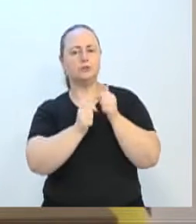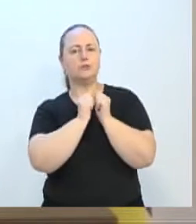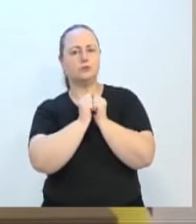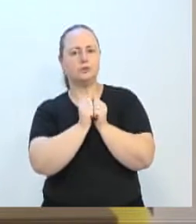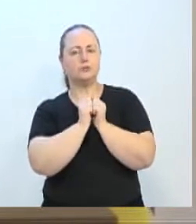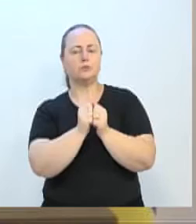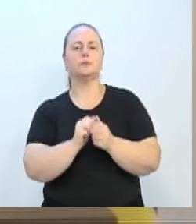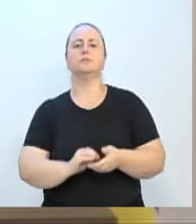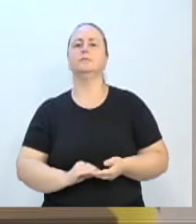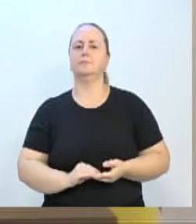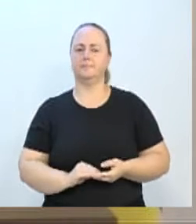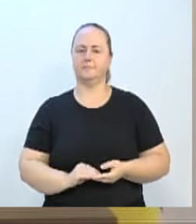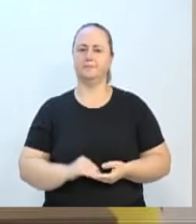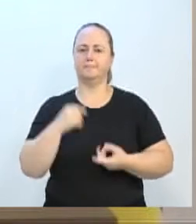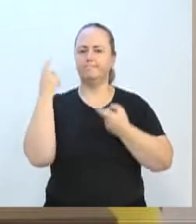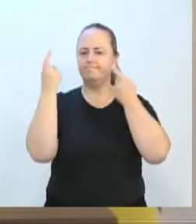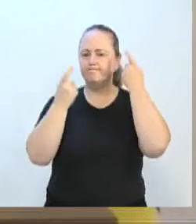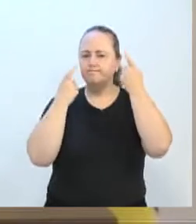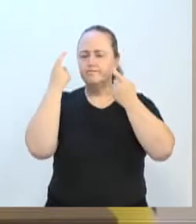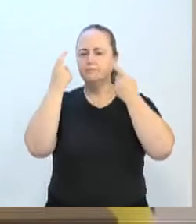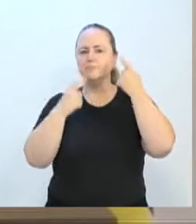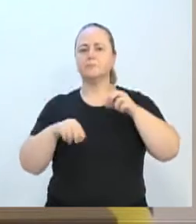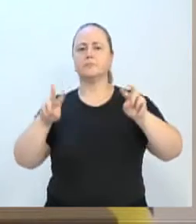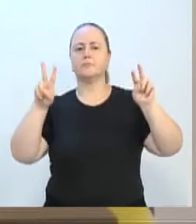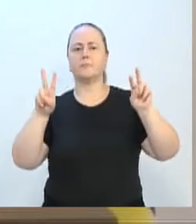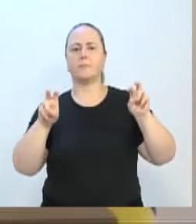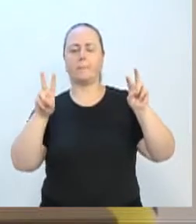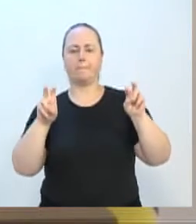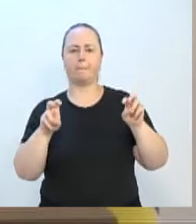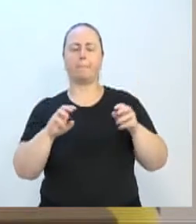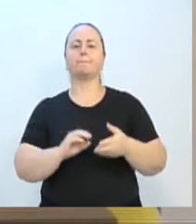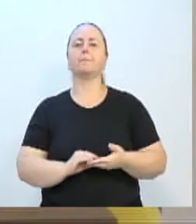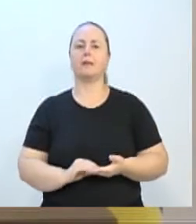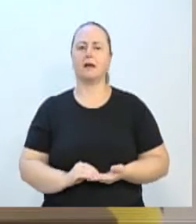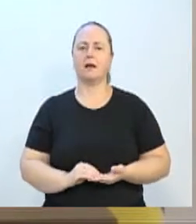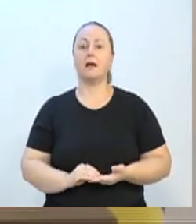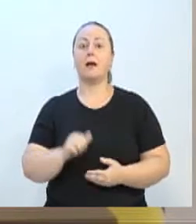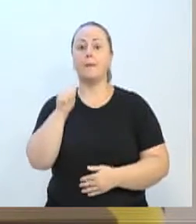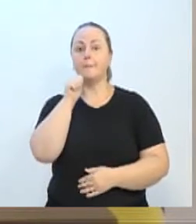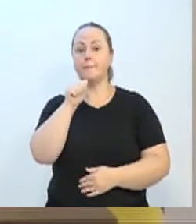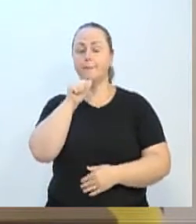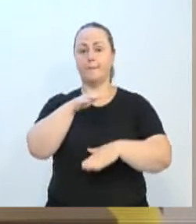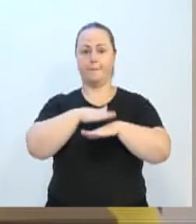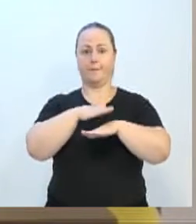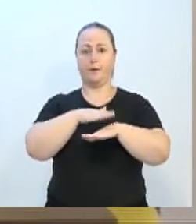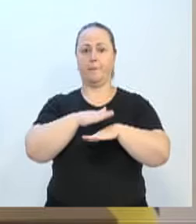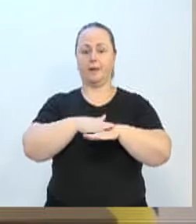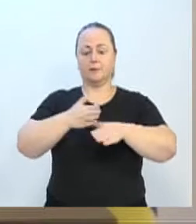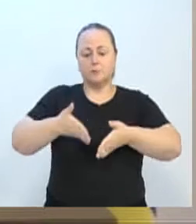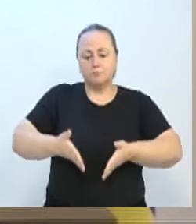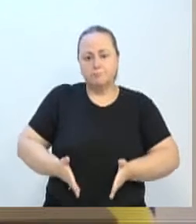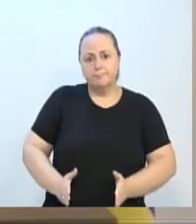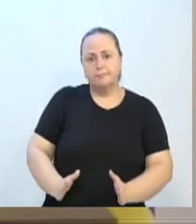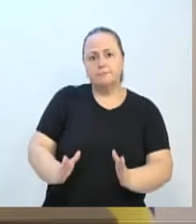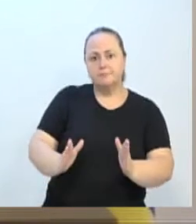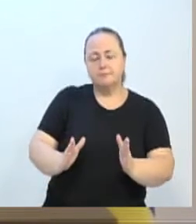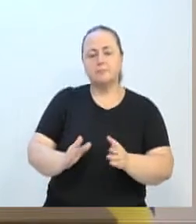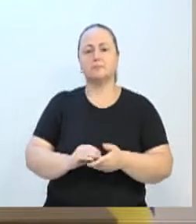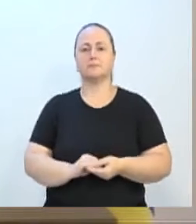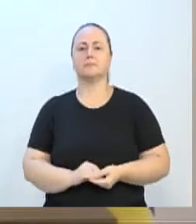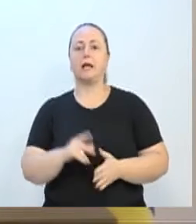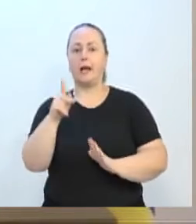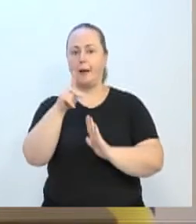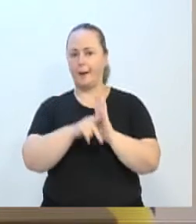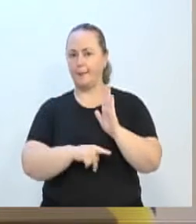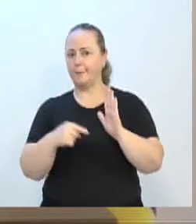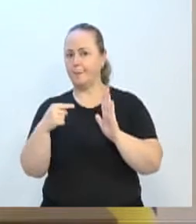preocupação em relação à questão das mulheres com o parto. Então, esse projeto, que é a divulgação, deixando bem claro isso,